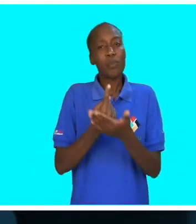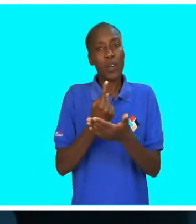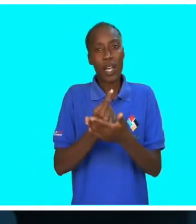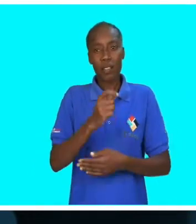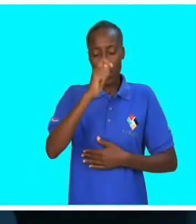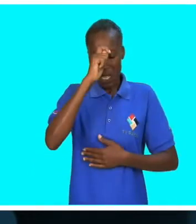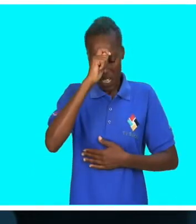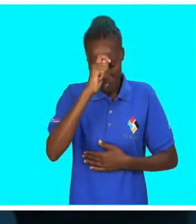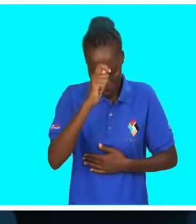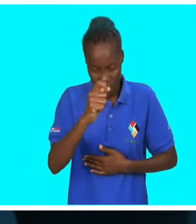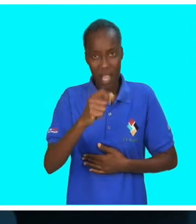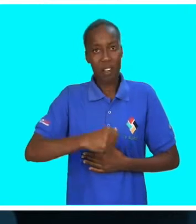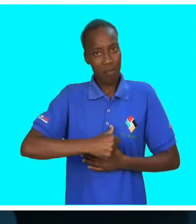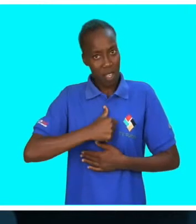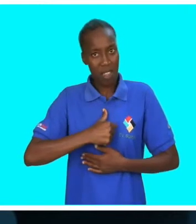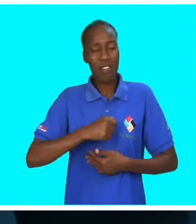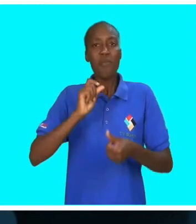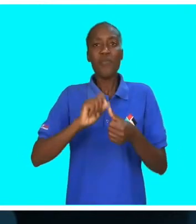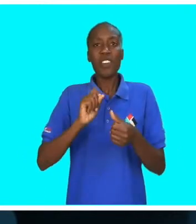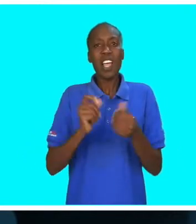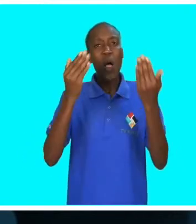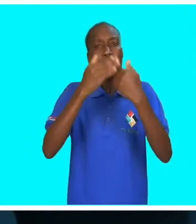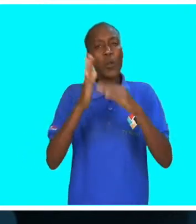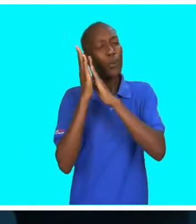perder noites, treinar intensamente,